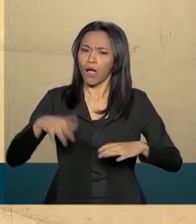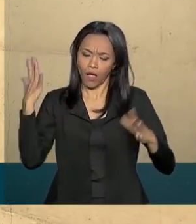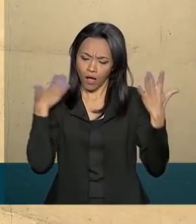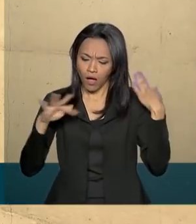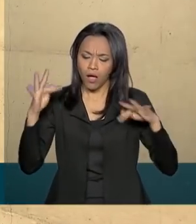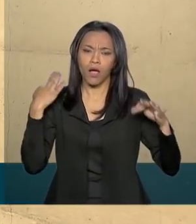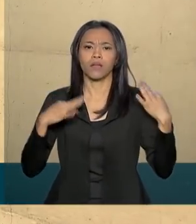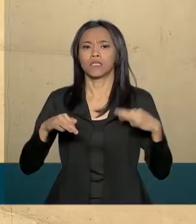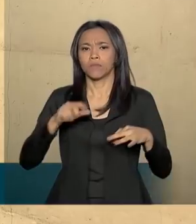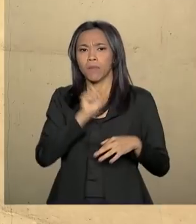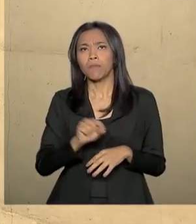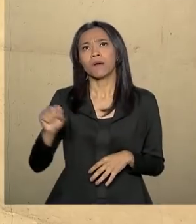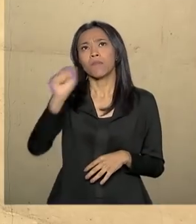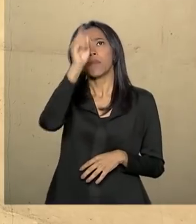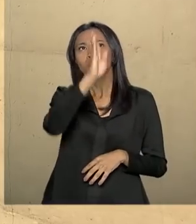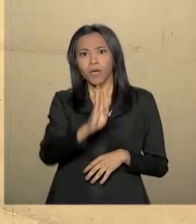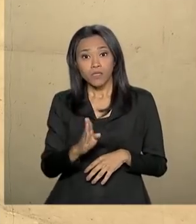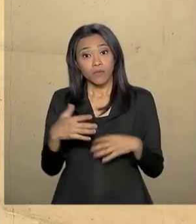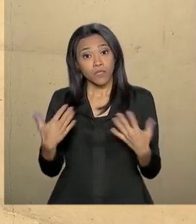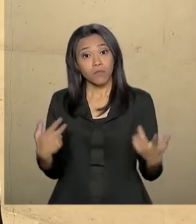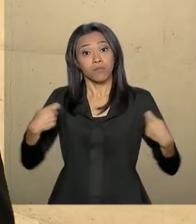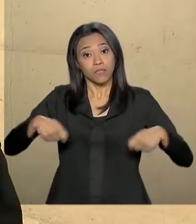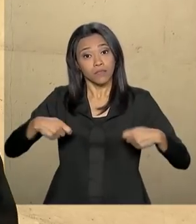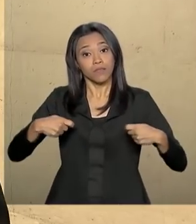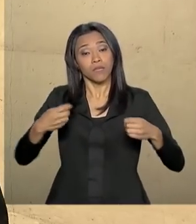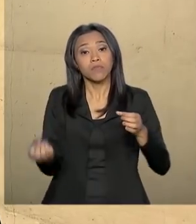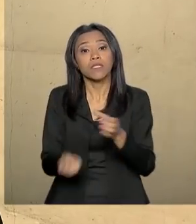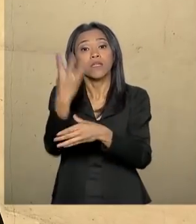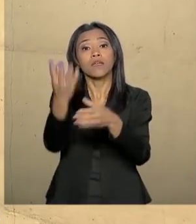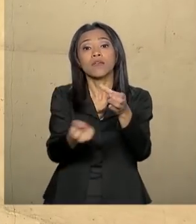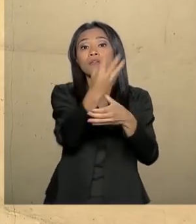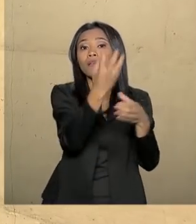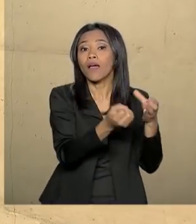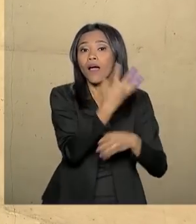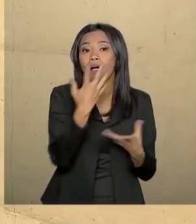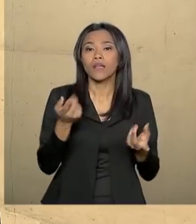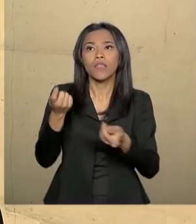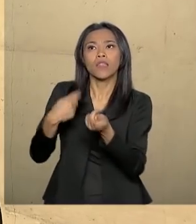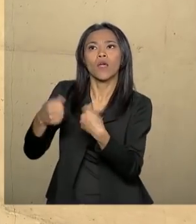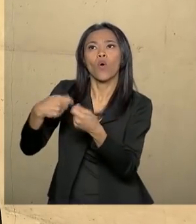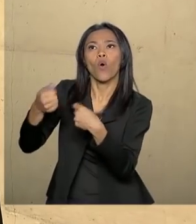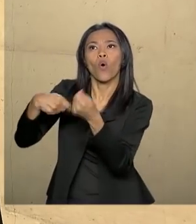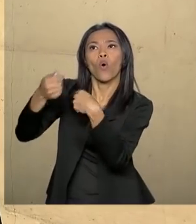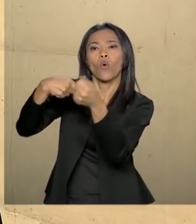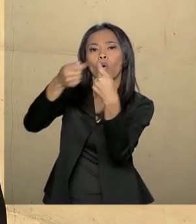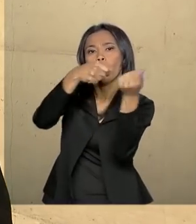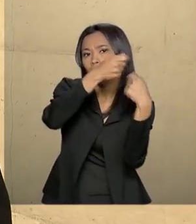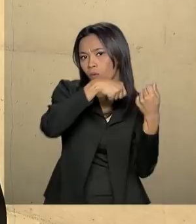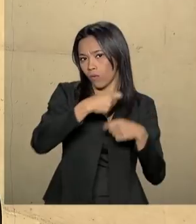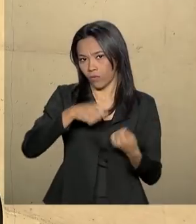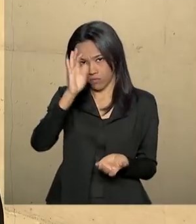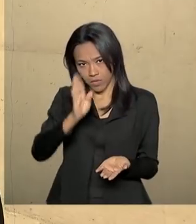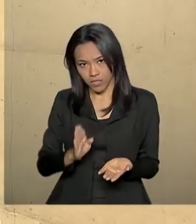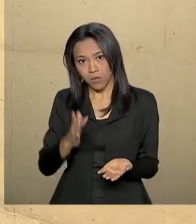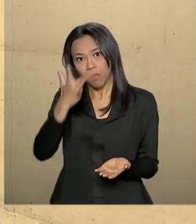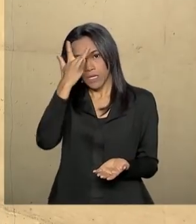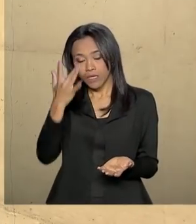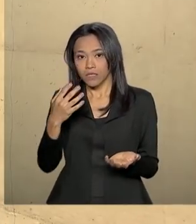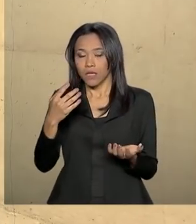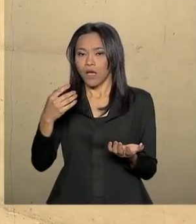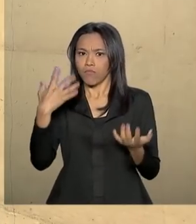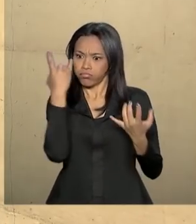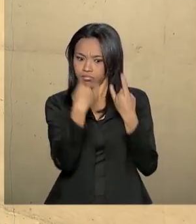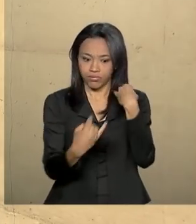importantes do nosso país. Para isso, gente precisa de realmente criar melhor um ambiente de negócio no Brasil para os investimentos, atraindo mais empresas